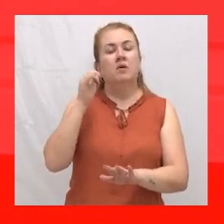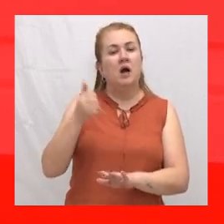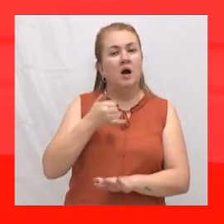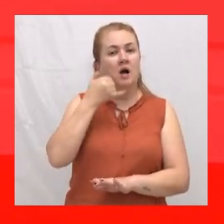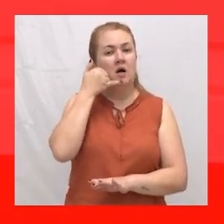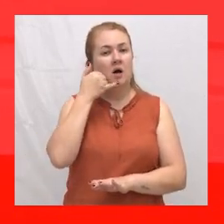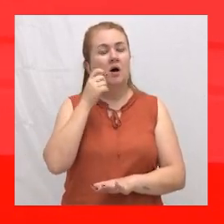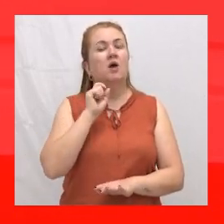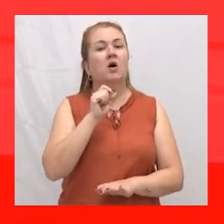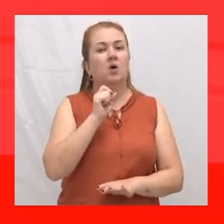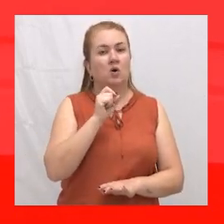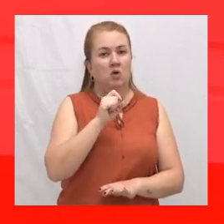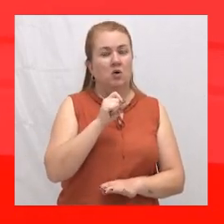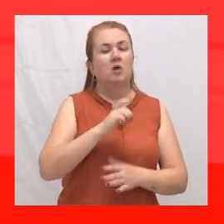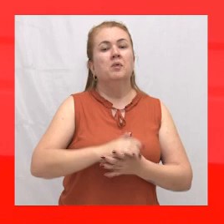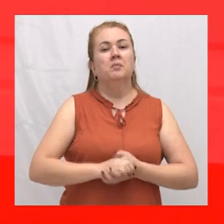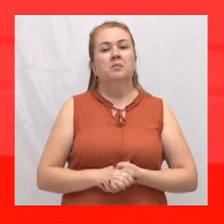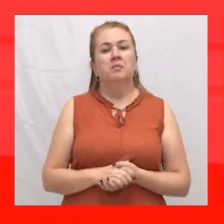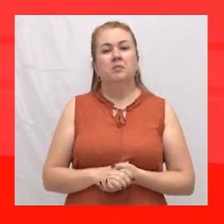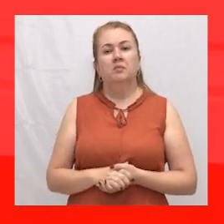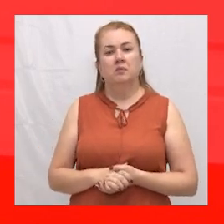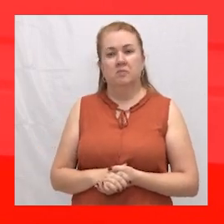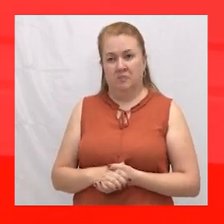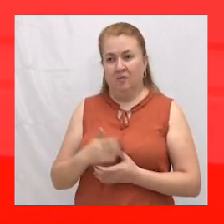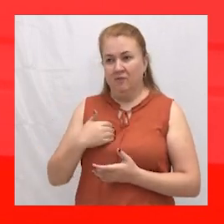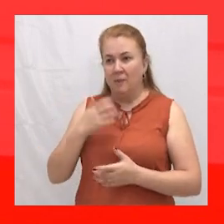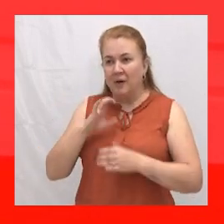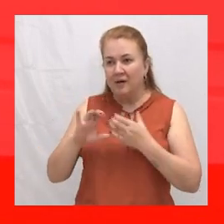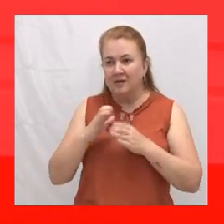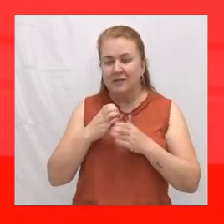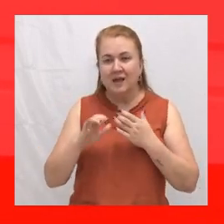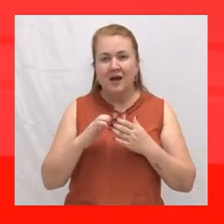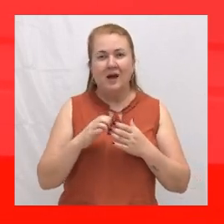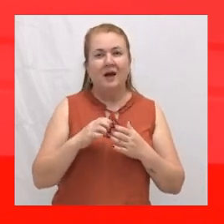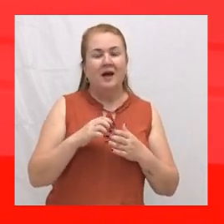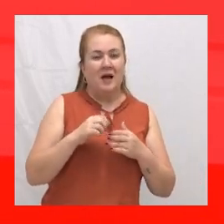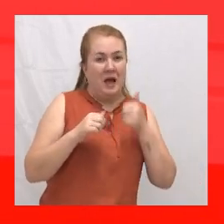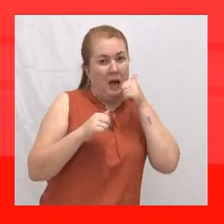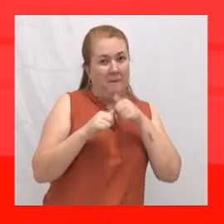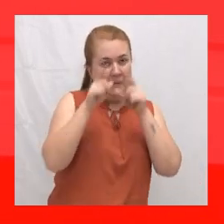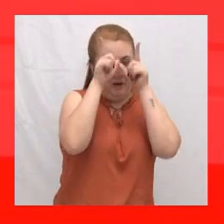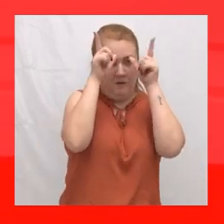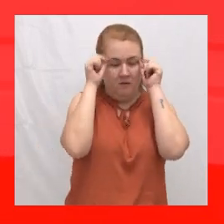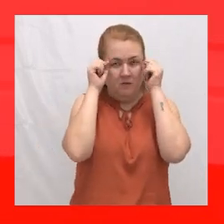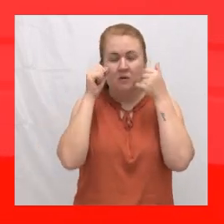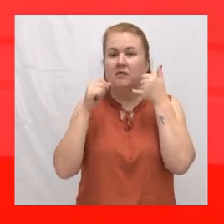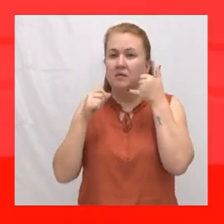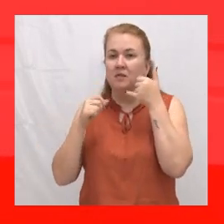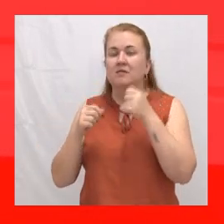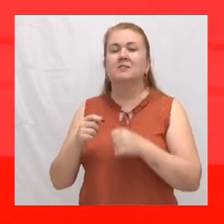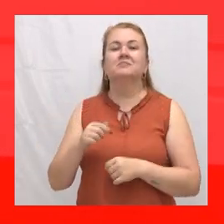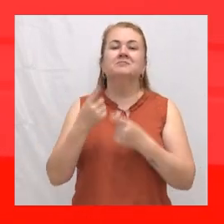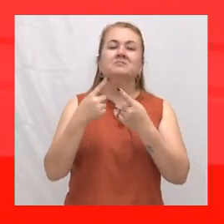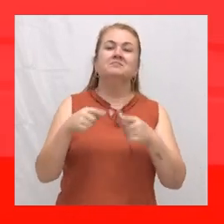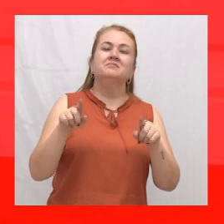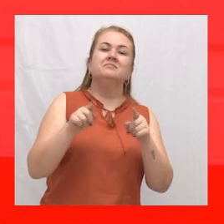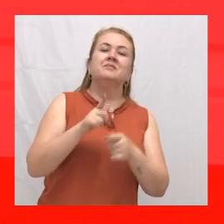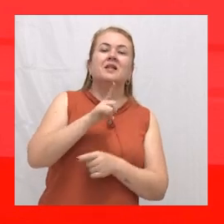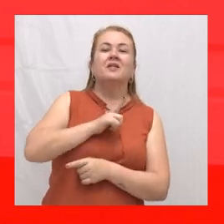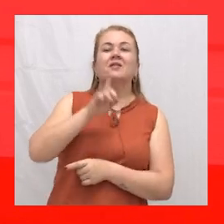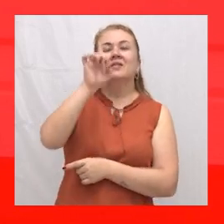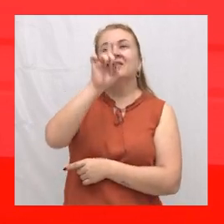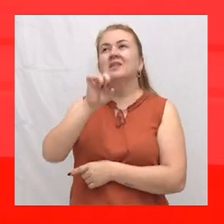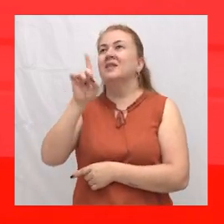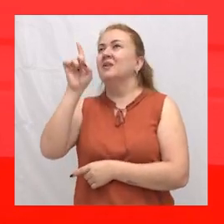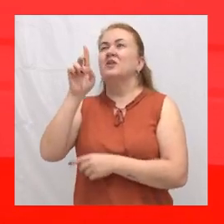O meu favorito. Meu louvor. Oi. Eu tenho um Deus que não